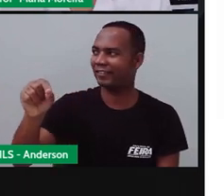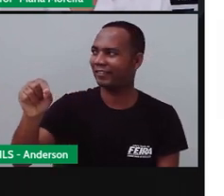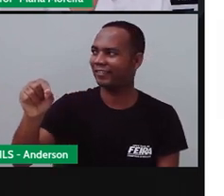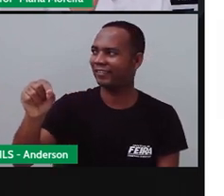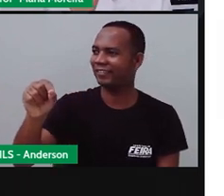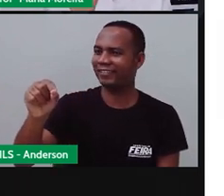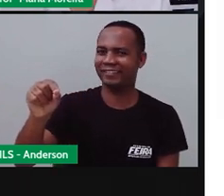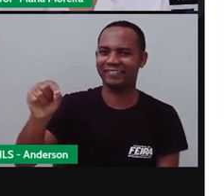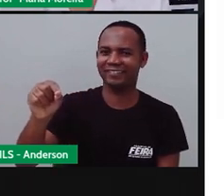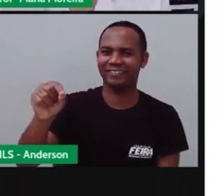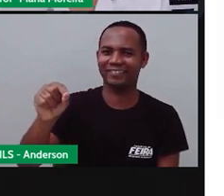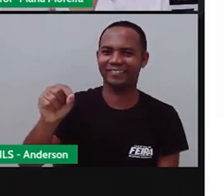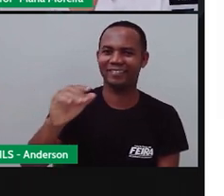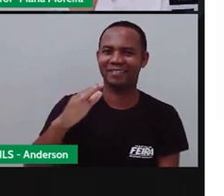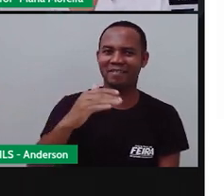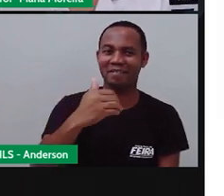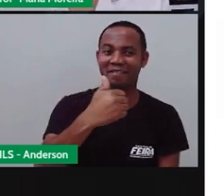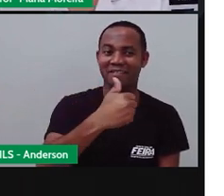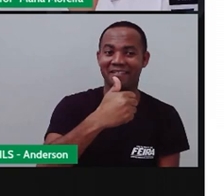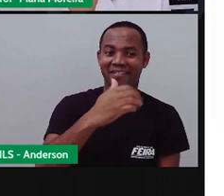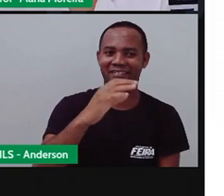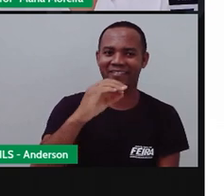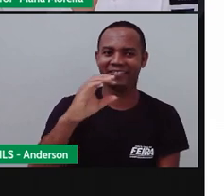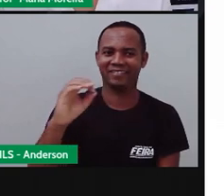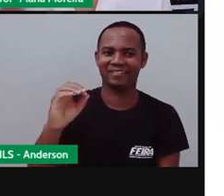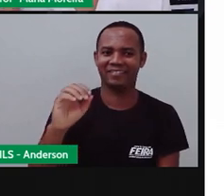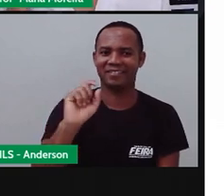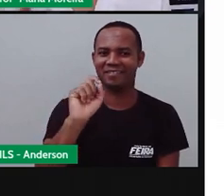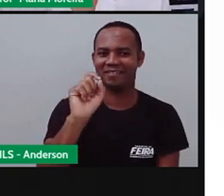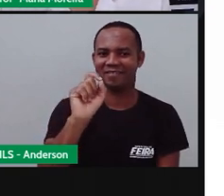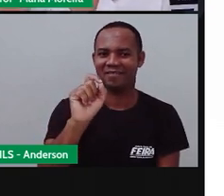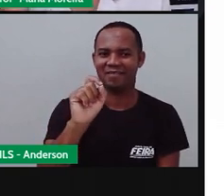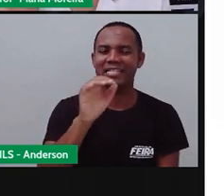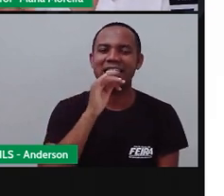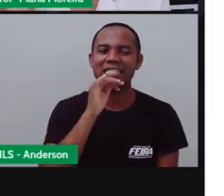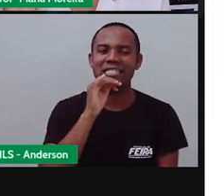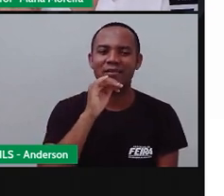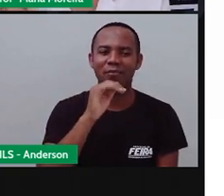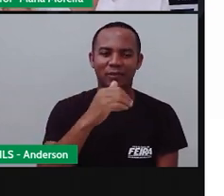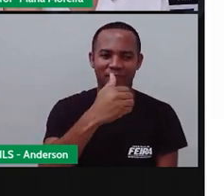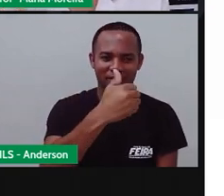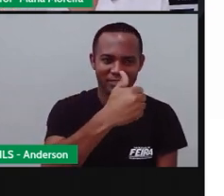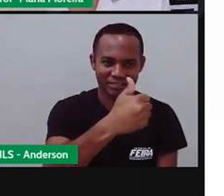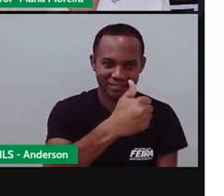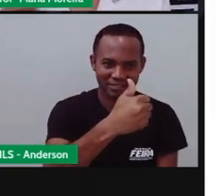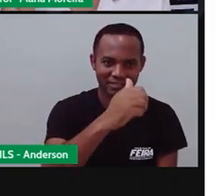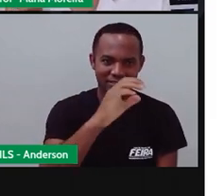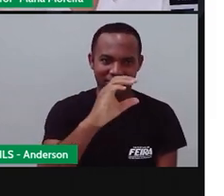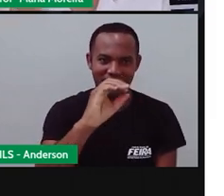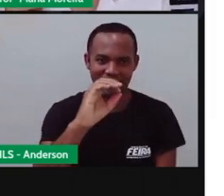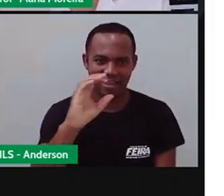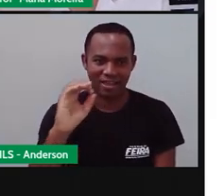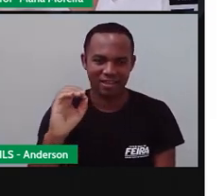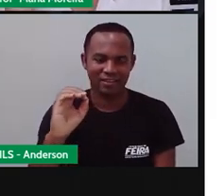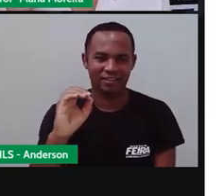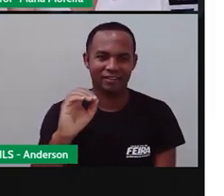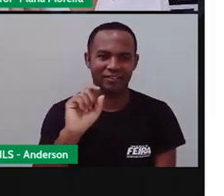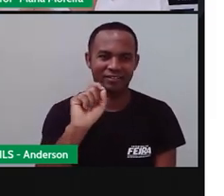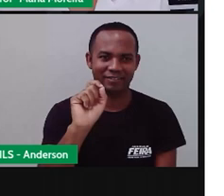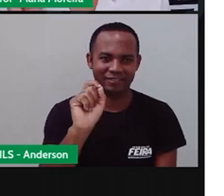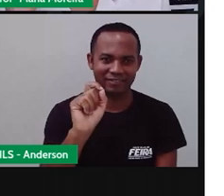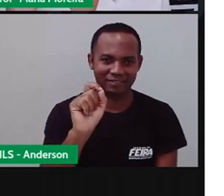100, eu preciso de 100, então, para formar um metro, eu preciso de